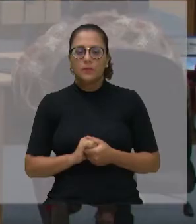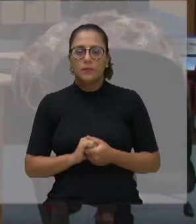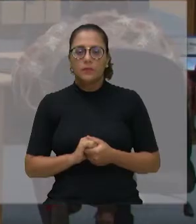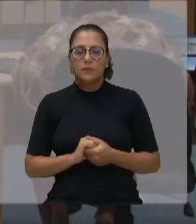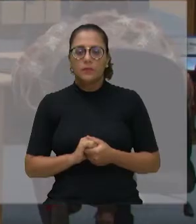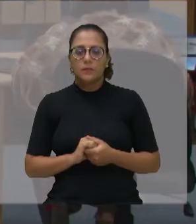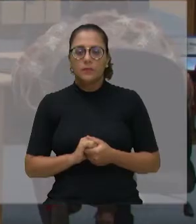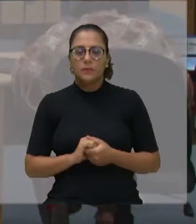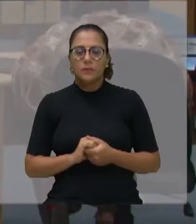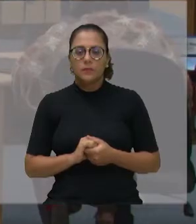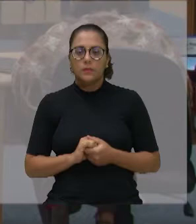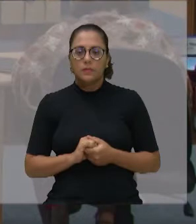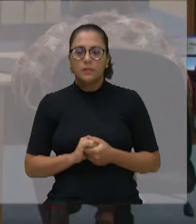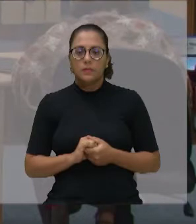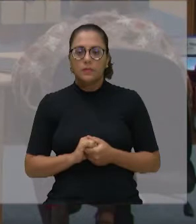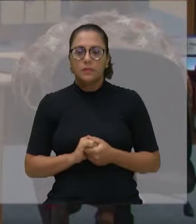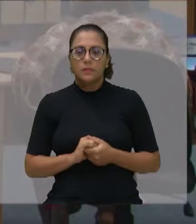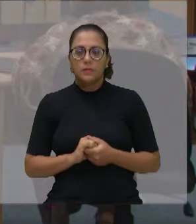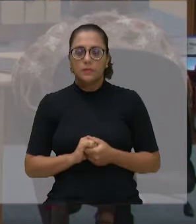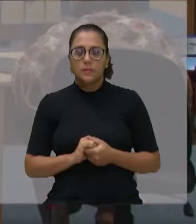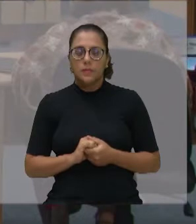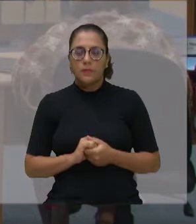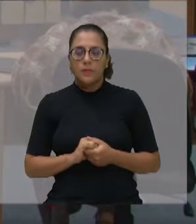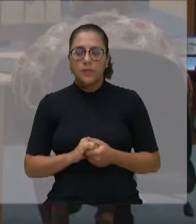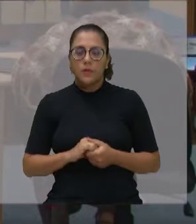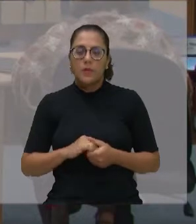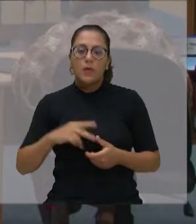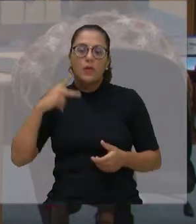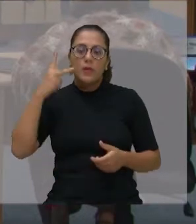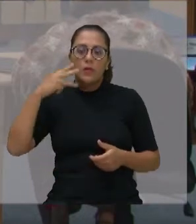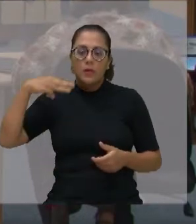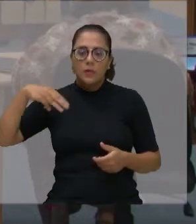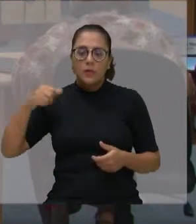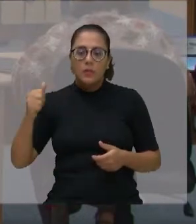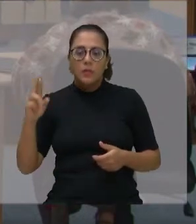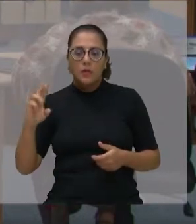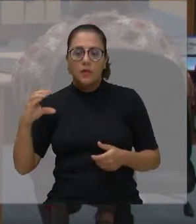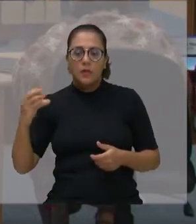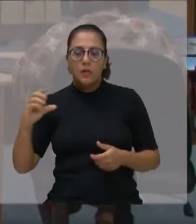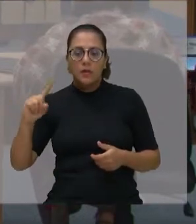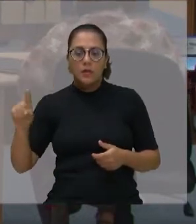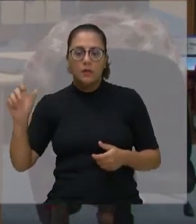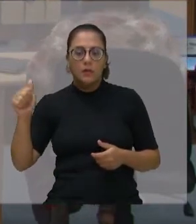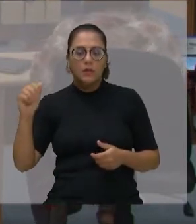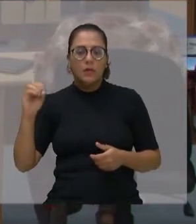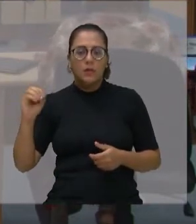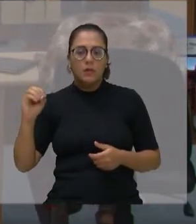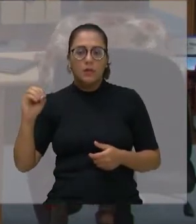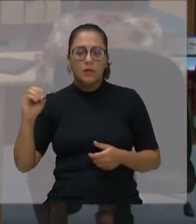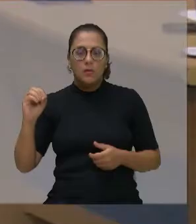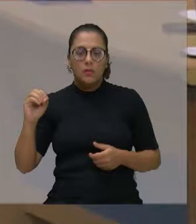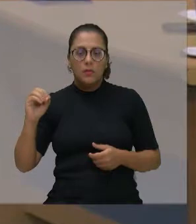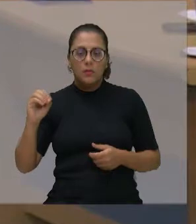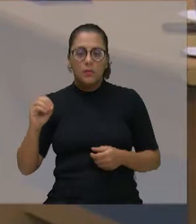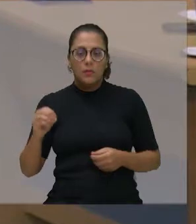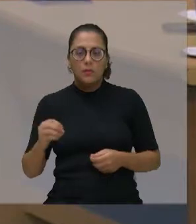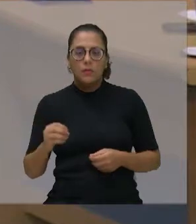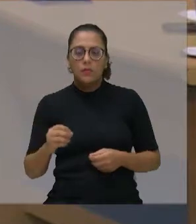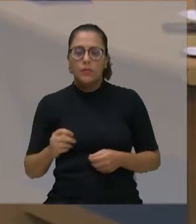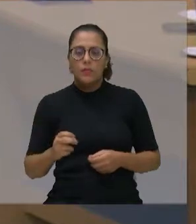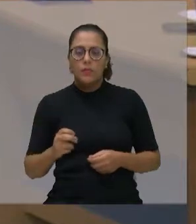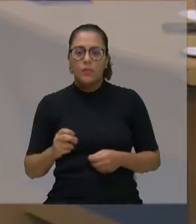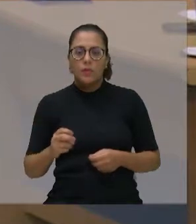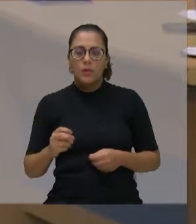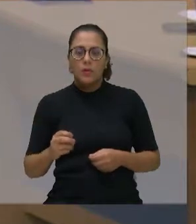Com a palavra, o vereador Marcão da Academia. Senhor presidente, vem esse microfone mais uma vez, pedir um minuto de